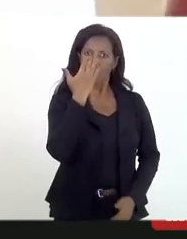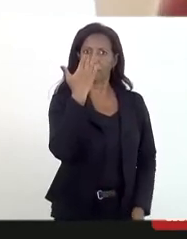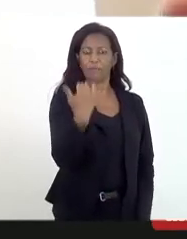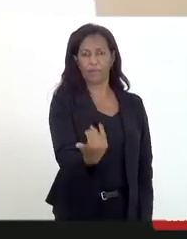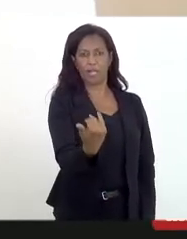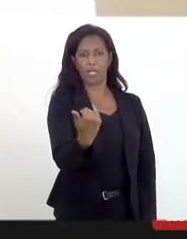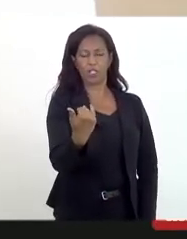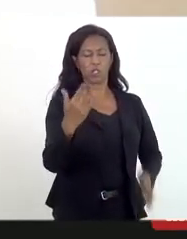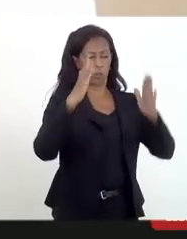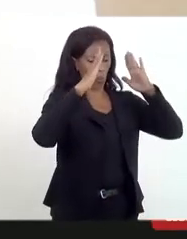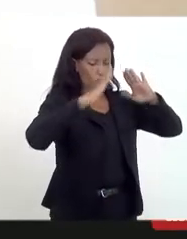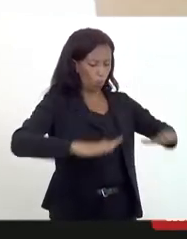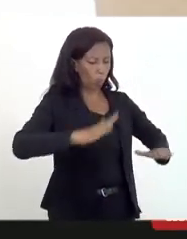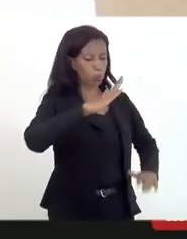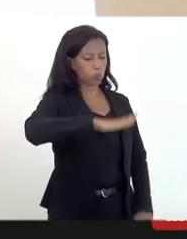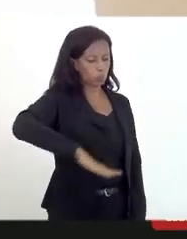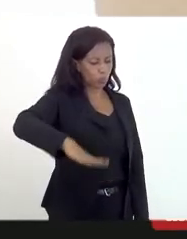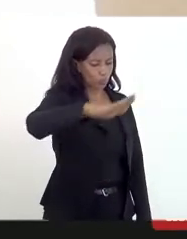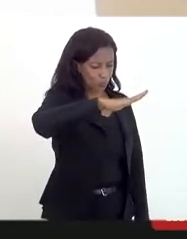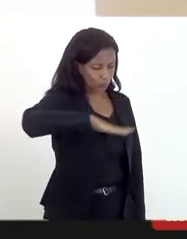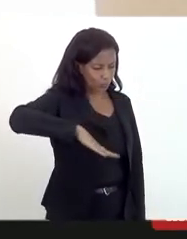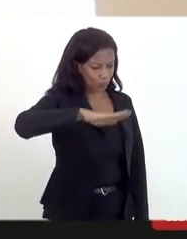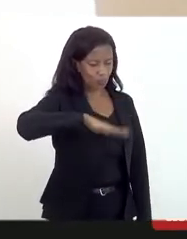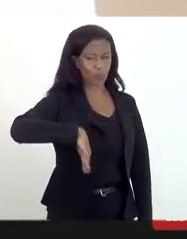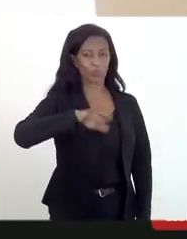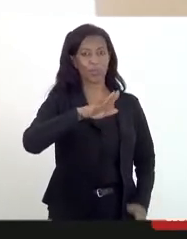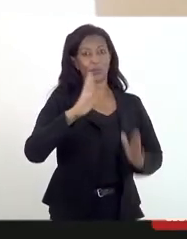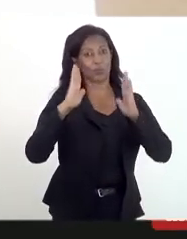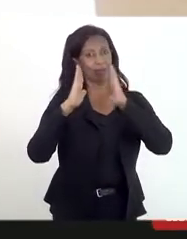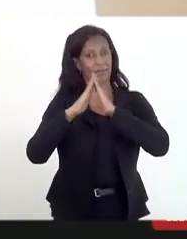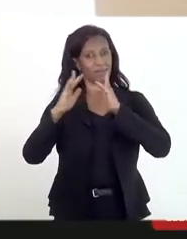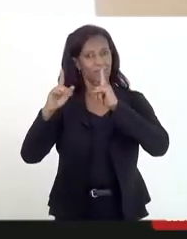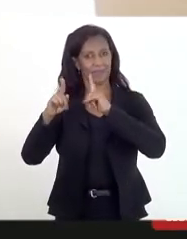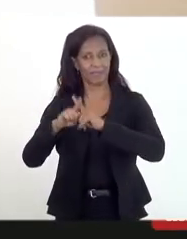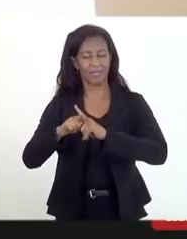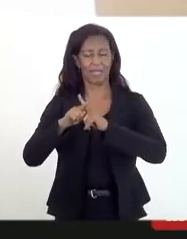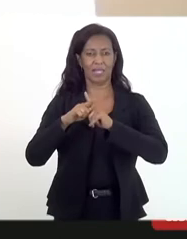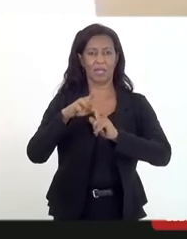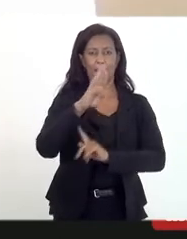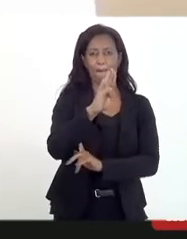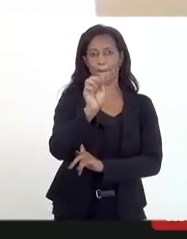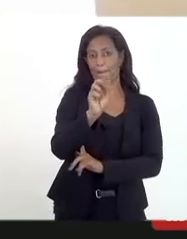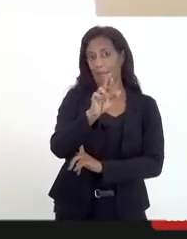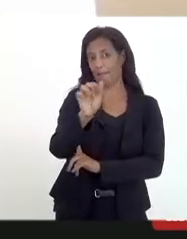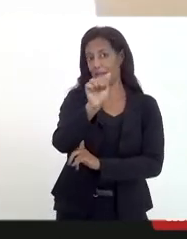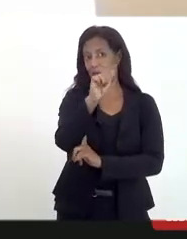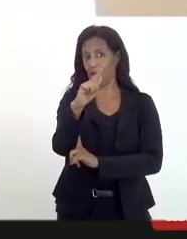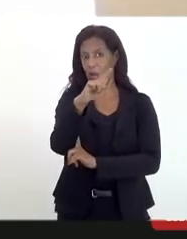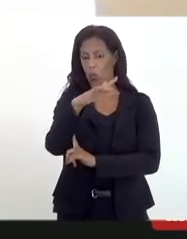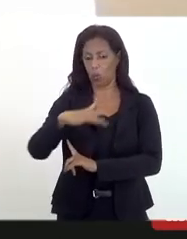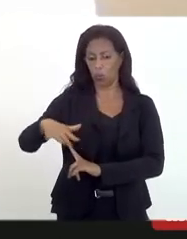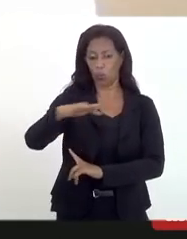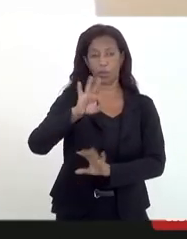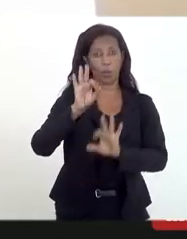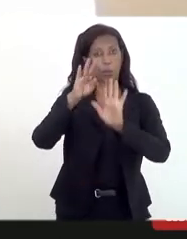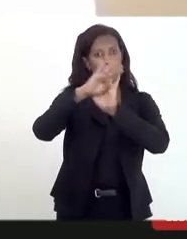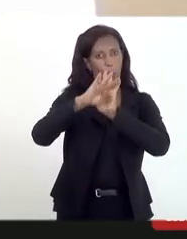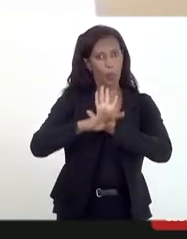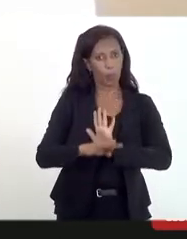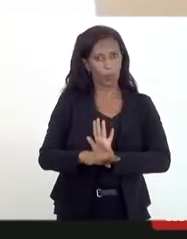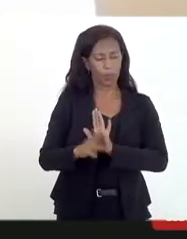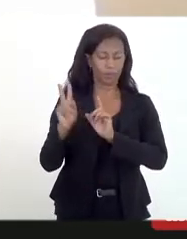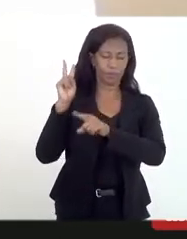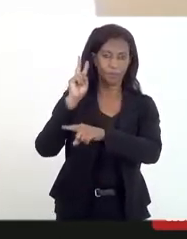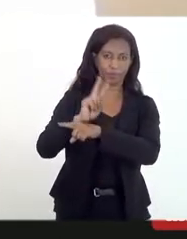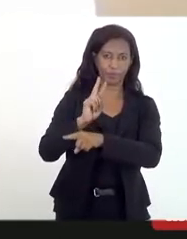dos seus terreiros, dos seus templos, das suas igrejas, dos seus barracões. Então, o programa de proteção, em linha de